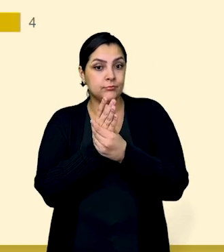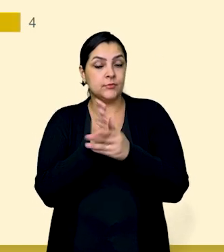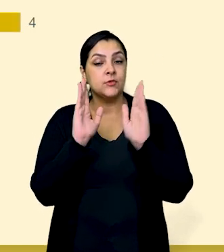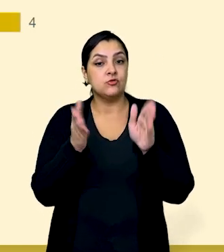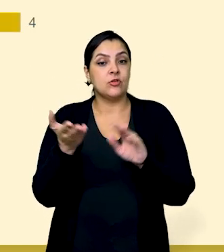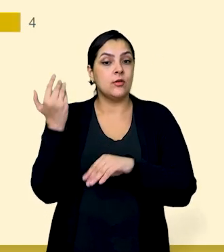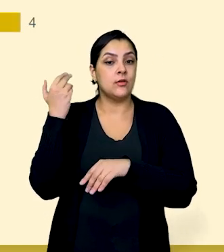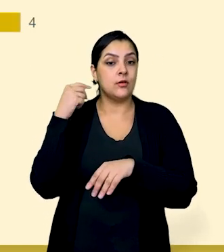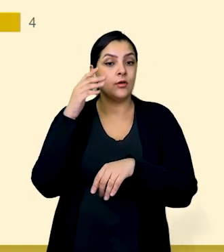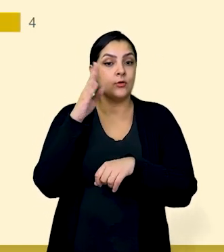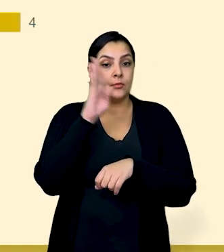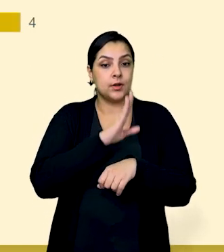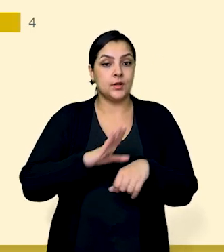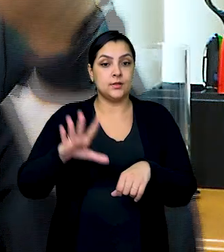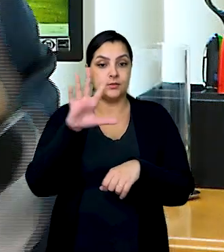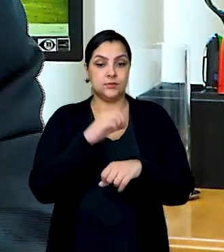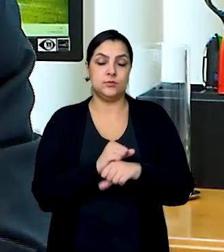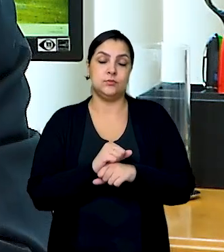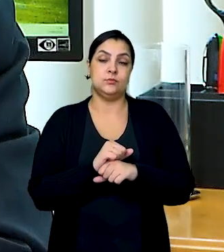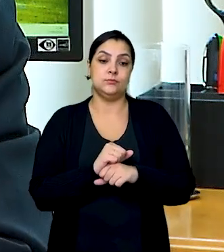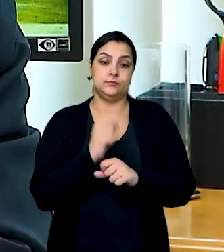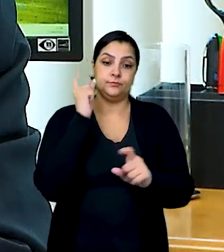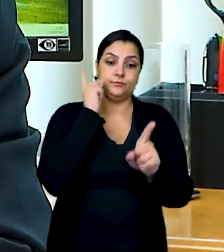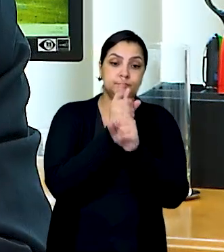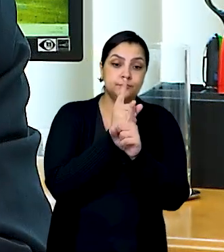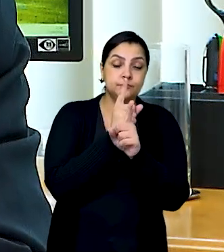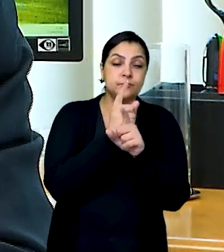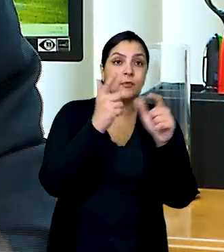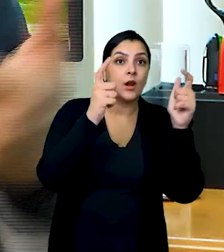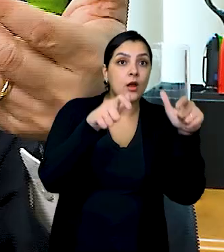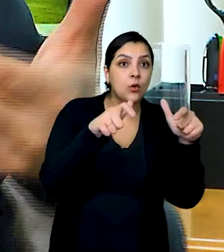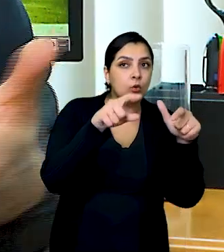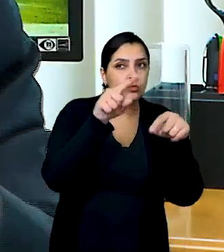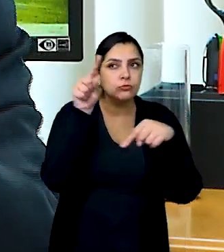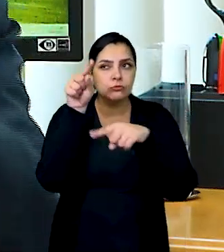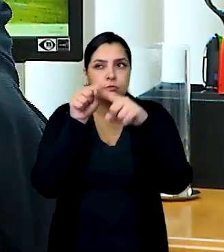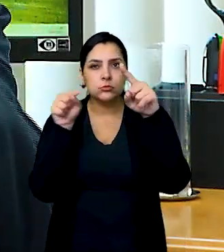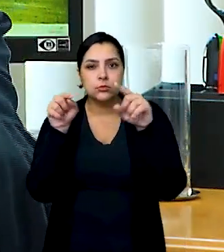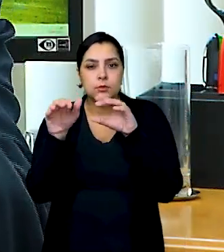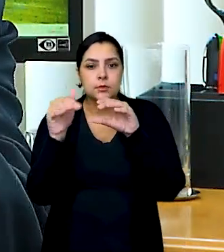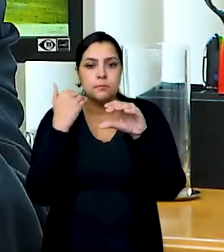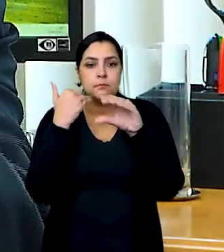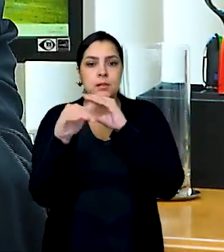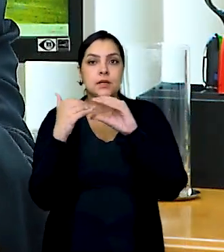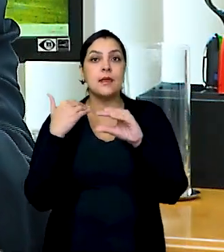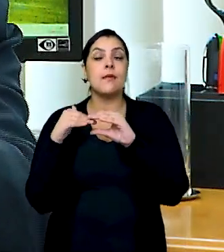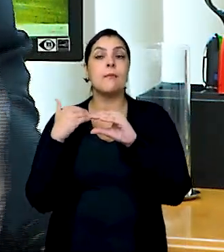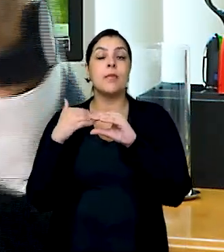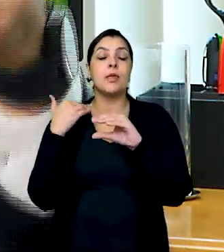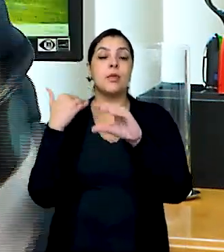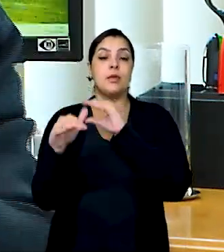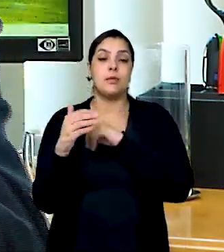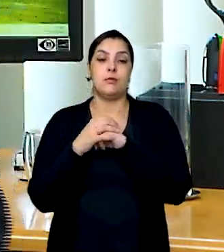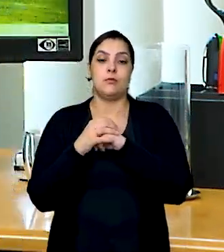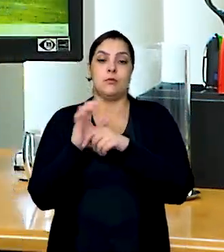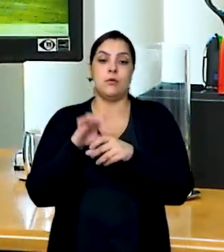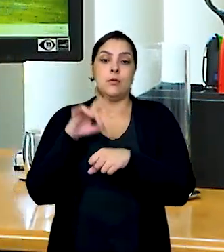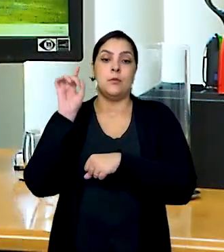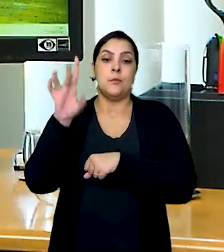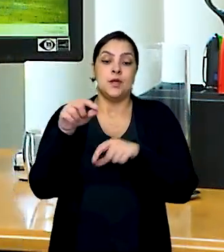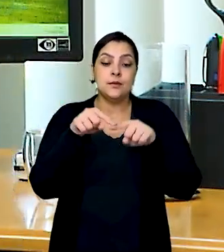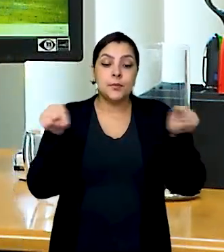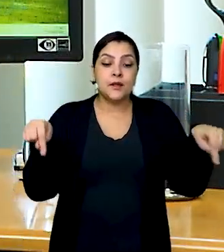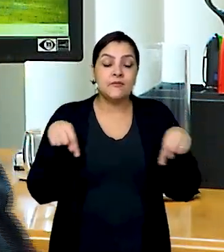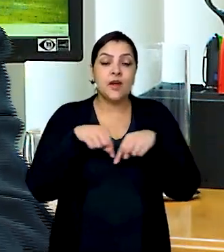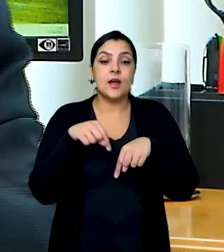processos ajuizados no país. Ele identifica de onde é essa demanda e monta uma mensagem de e-mail e encaminha